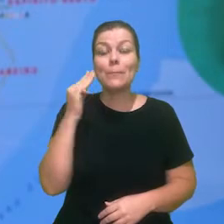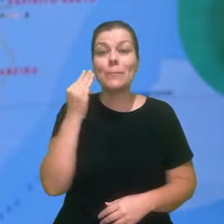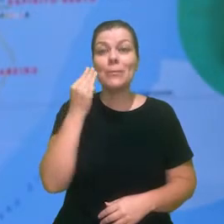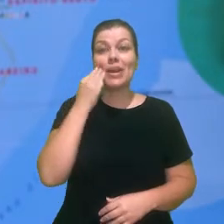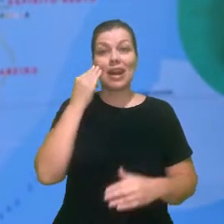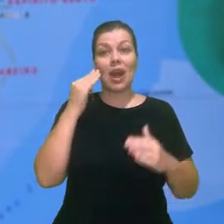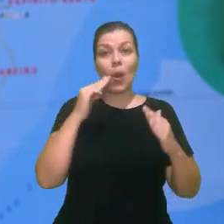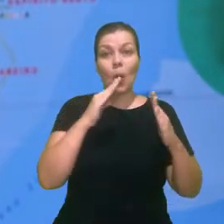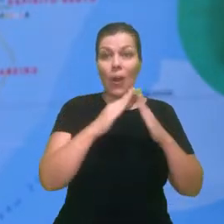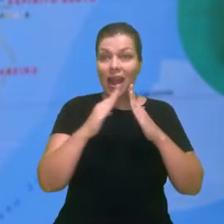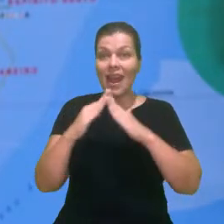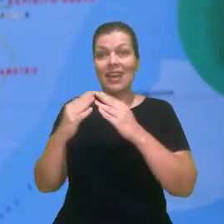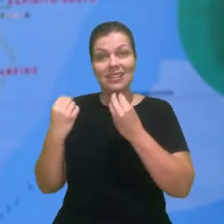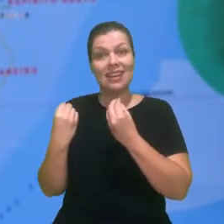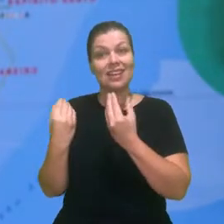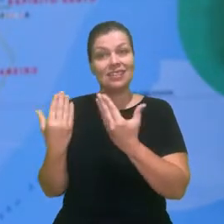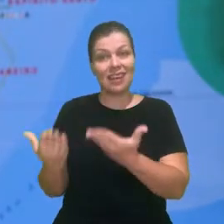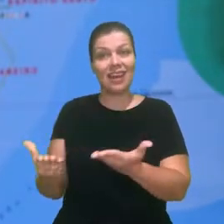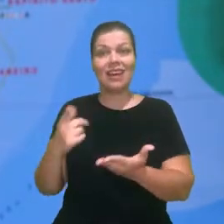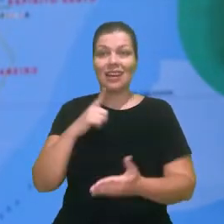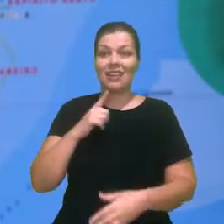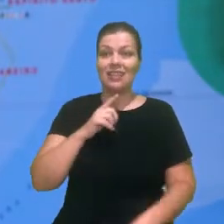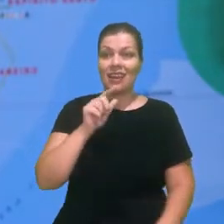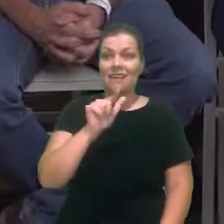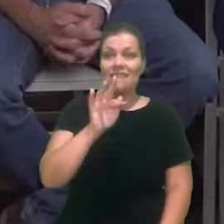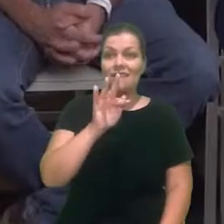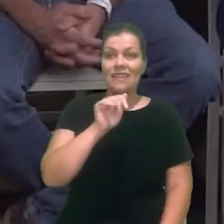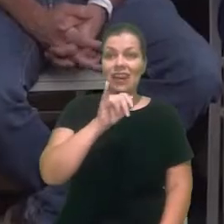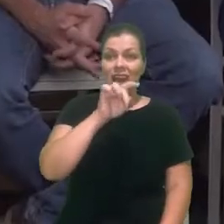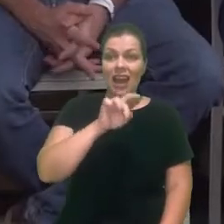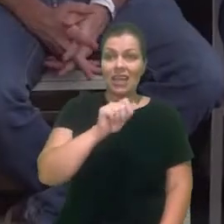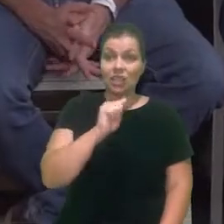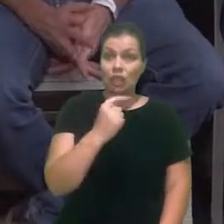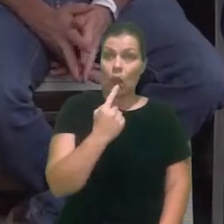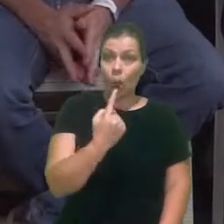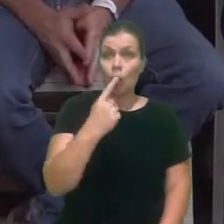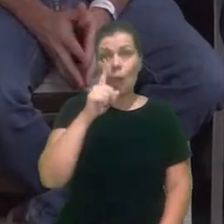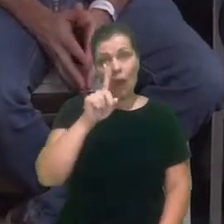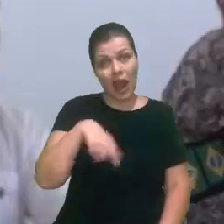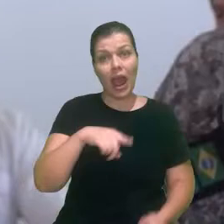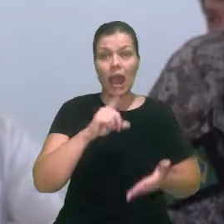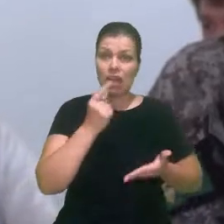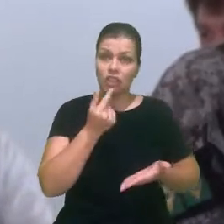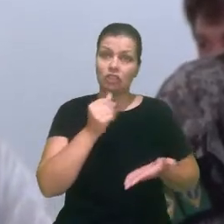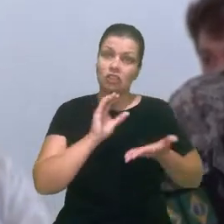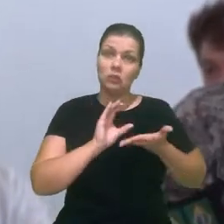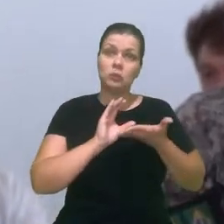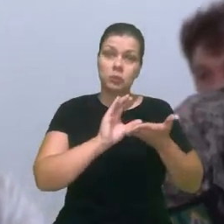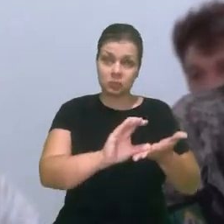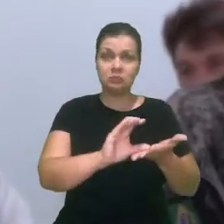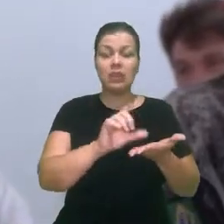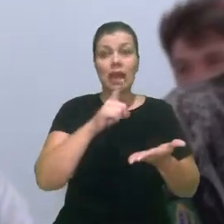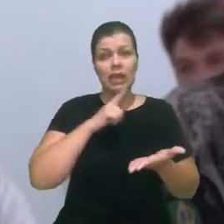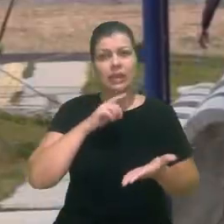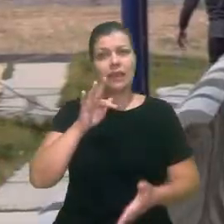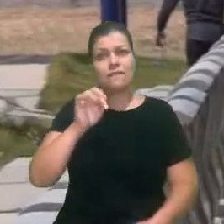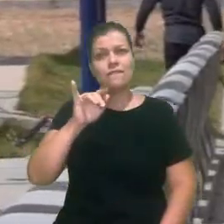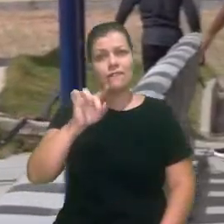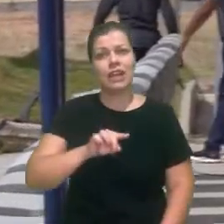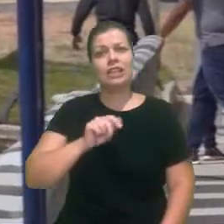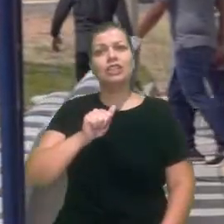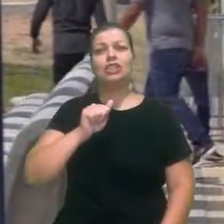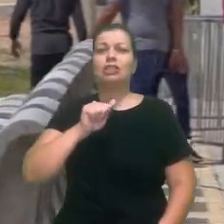milhão de moradias entregues, tanto no Faixa 1, recursos subsidiados, como nas demais faixas